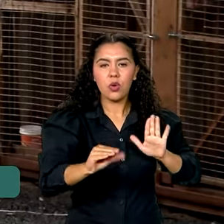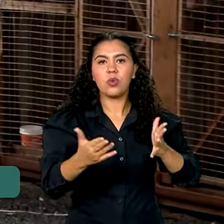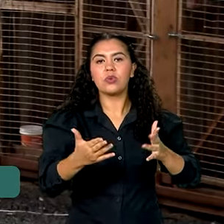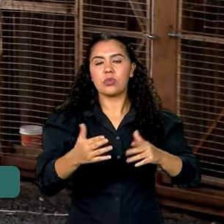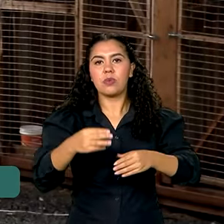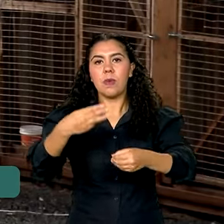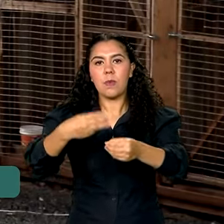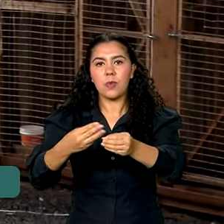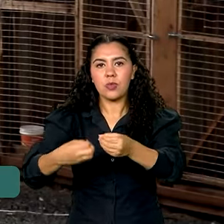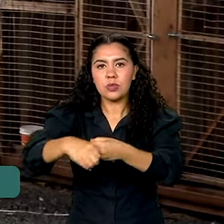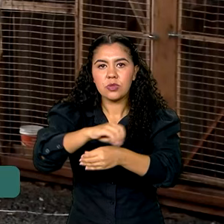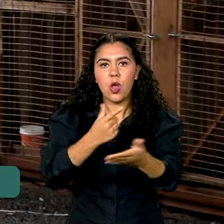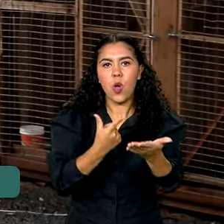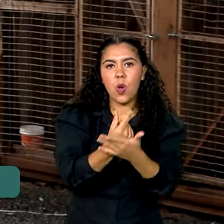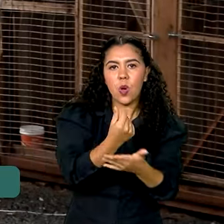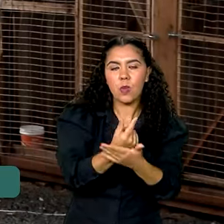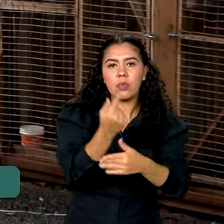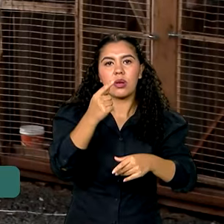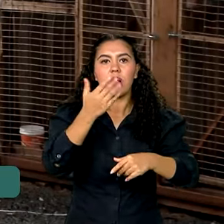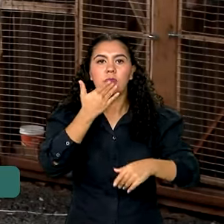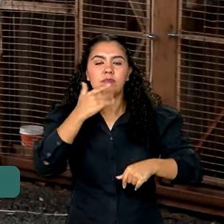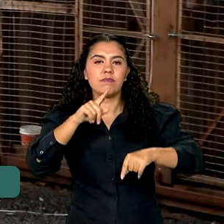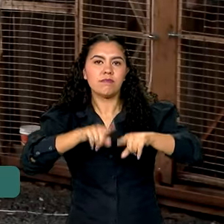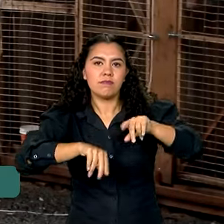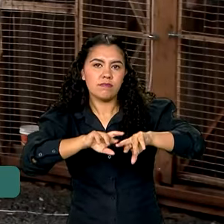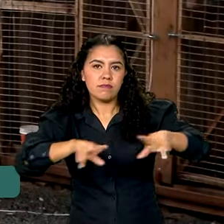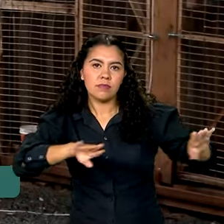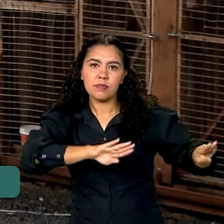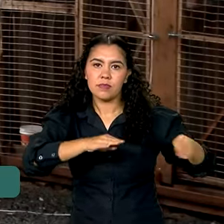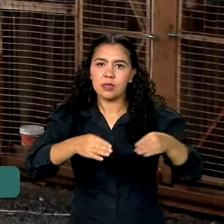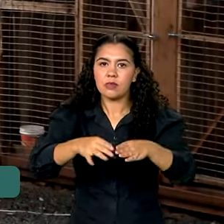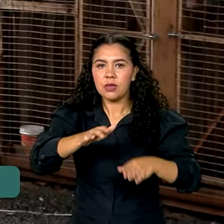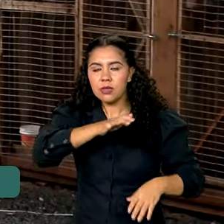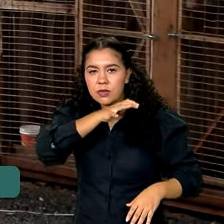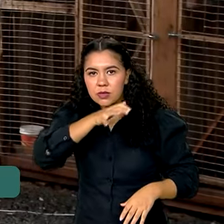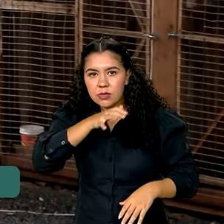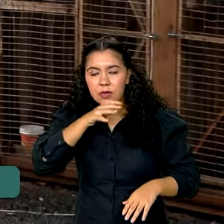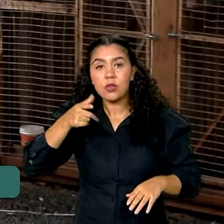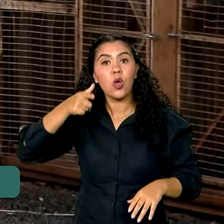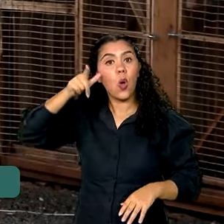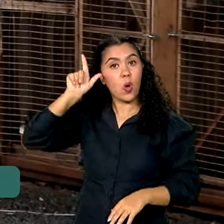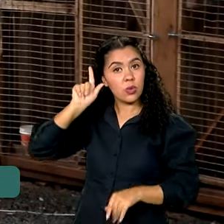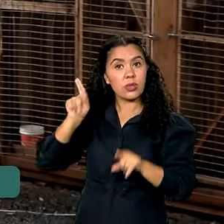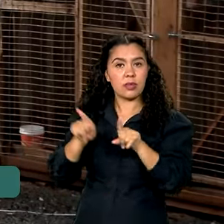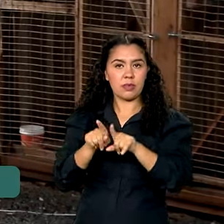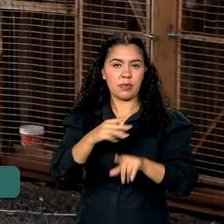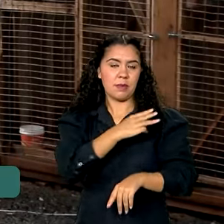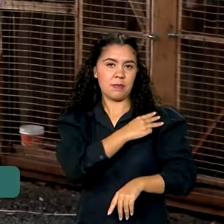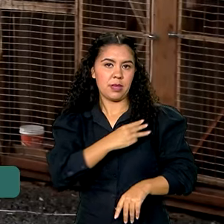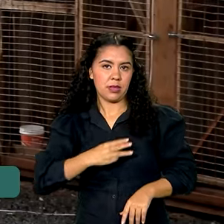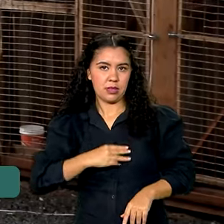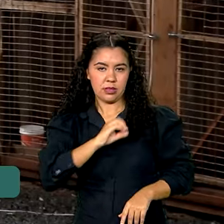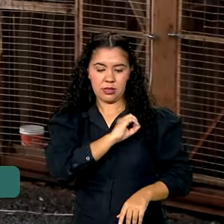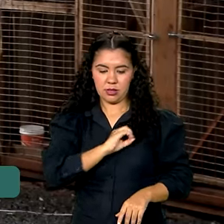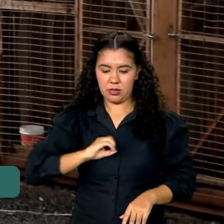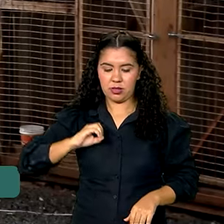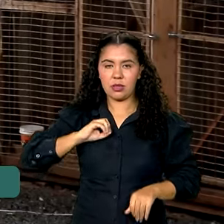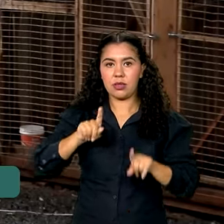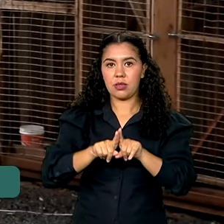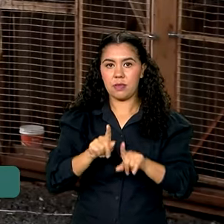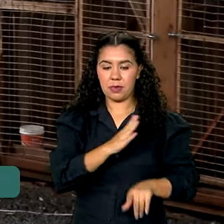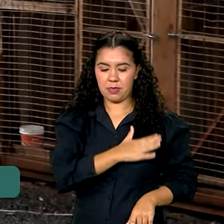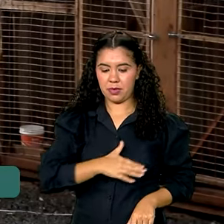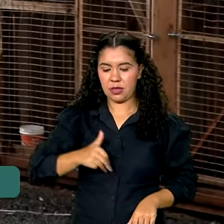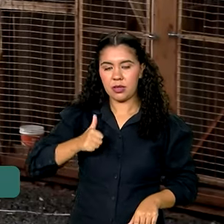para os animais vítimas das enchentes. E ontem, a ministra Marina Silva e a primeira-dama, Jangelula da Silva,